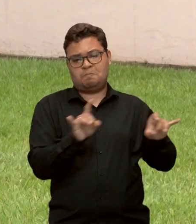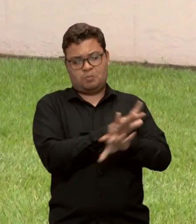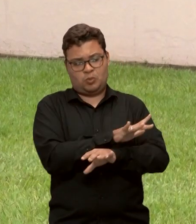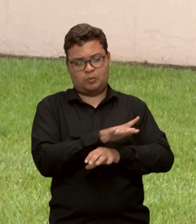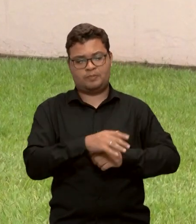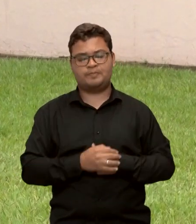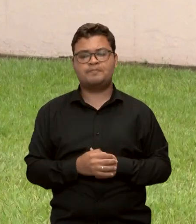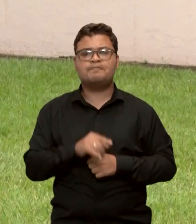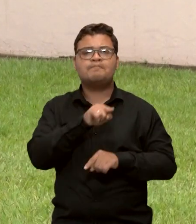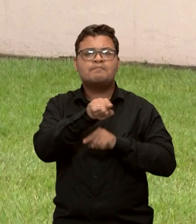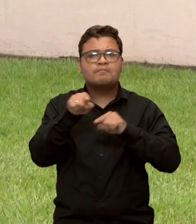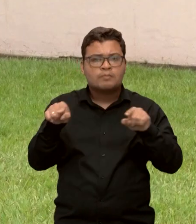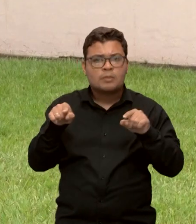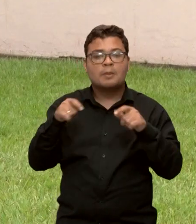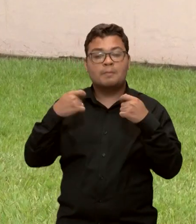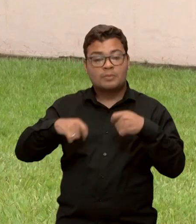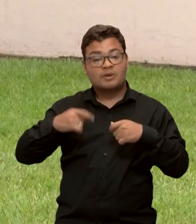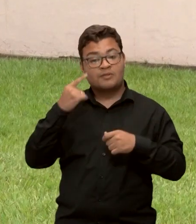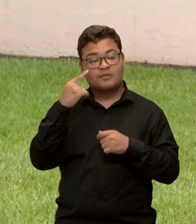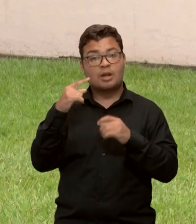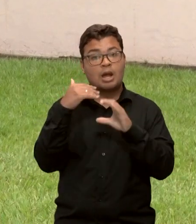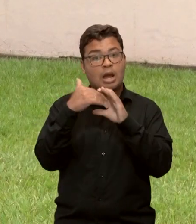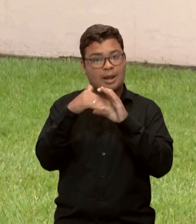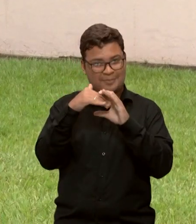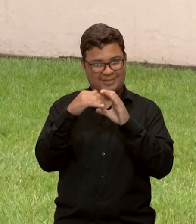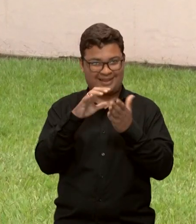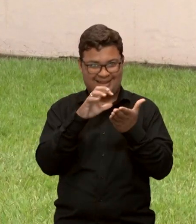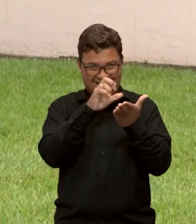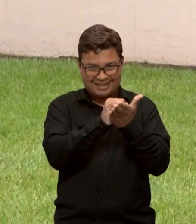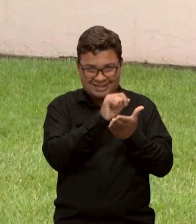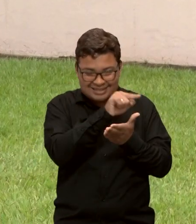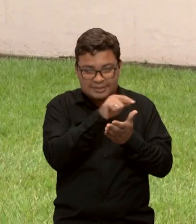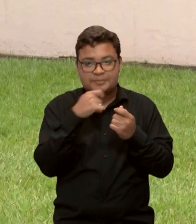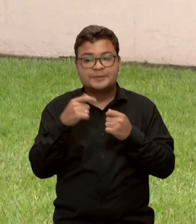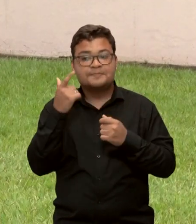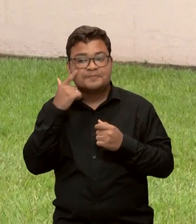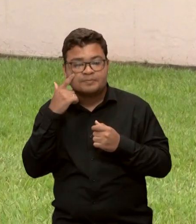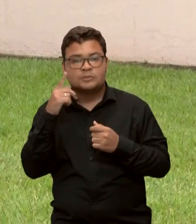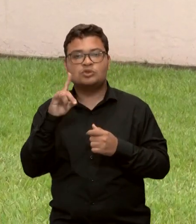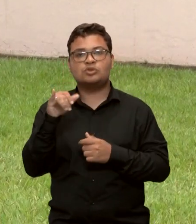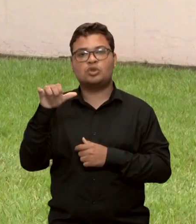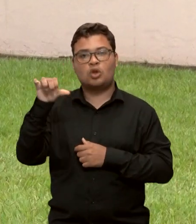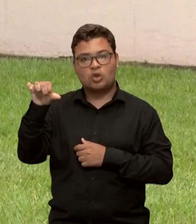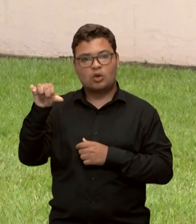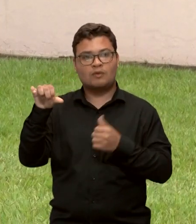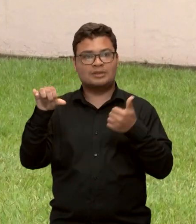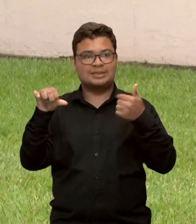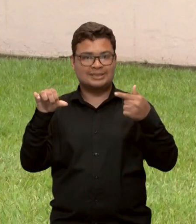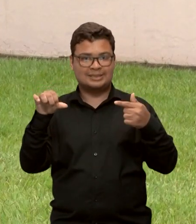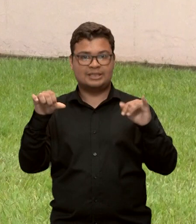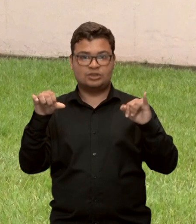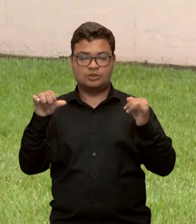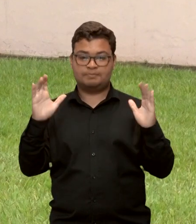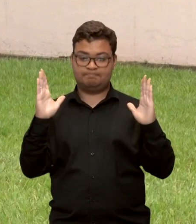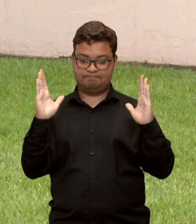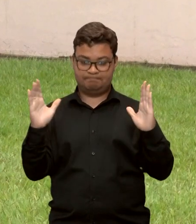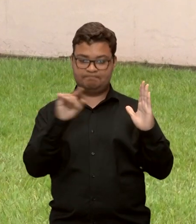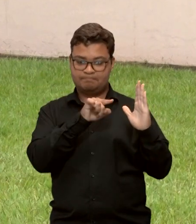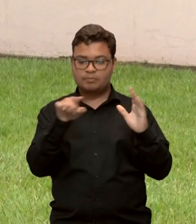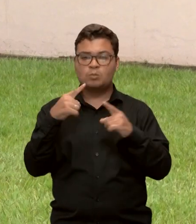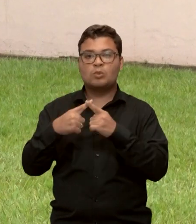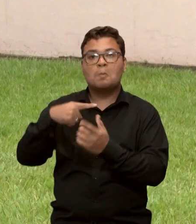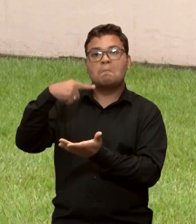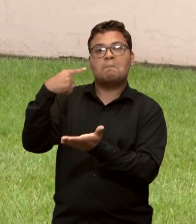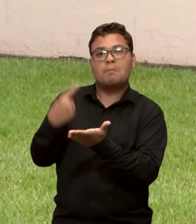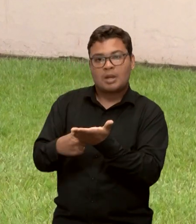beneficiados devem checar os seus e-mails cadastrados entre os dias 9 e 17 de janeiro para agendarem a entrega do